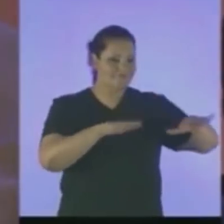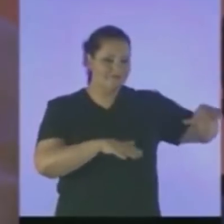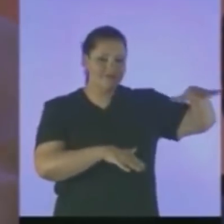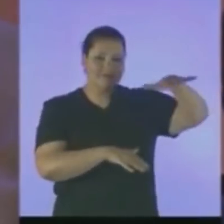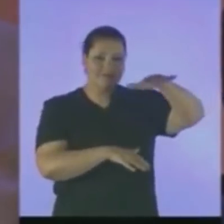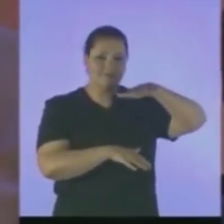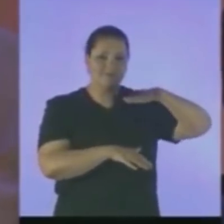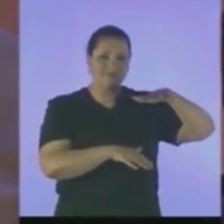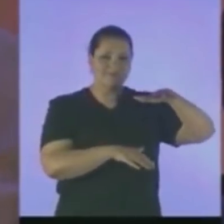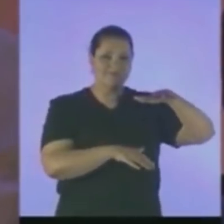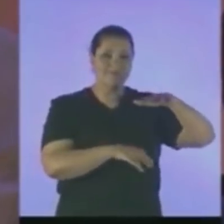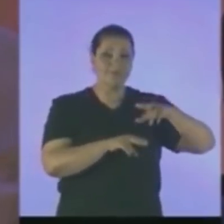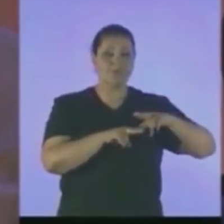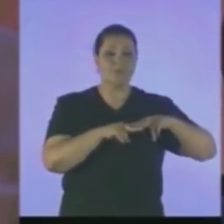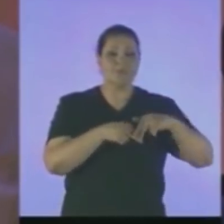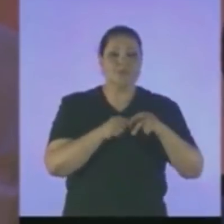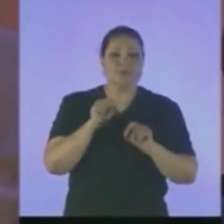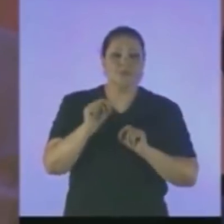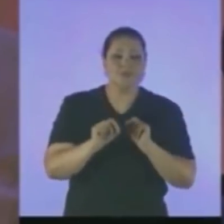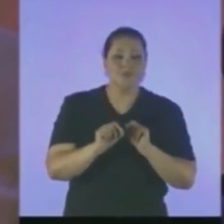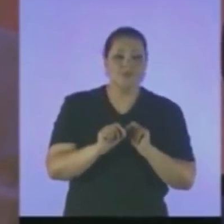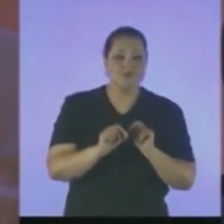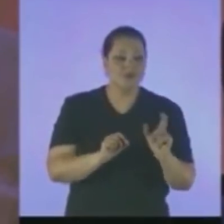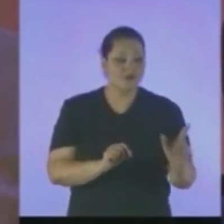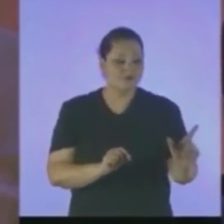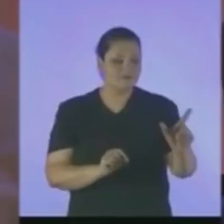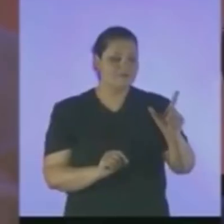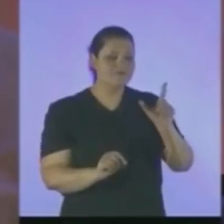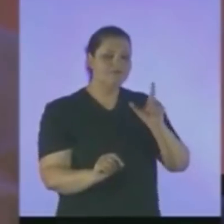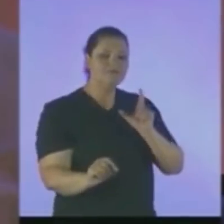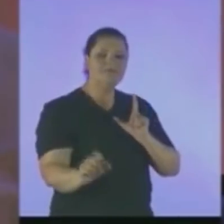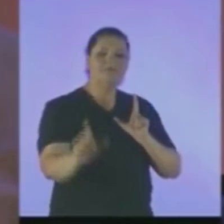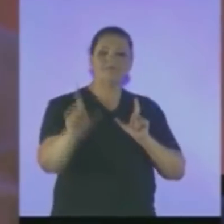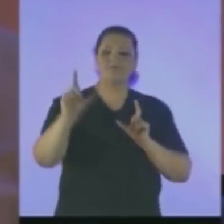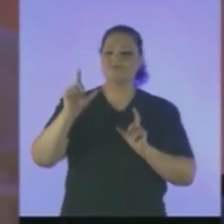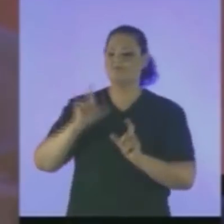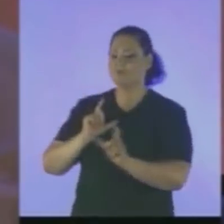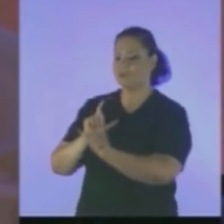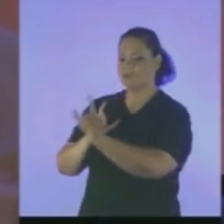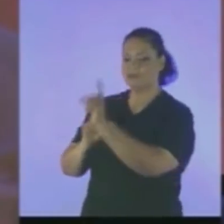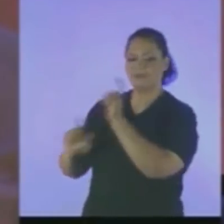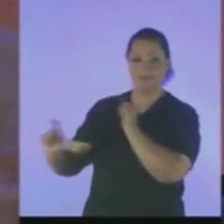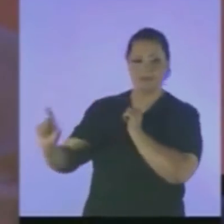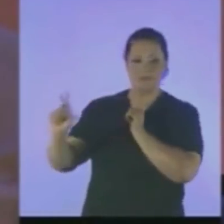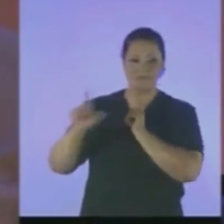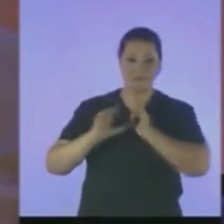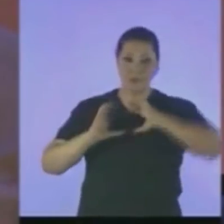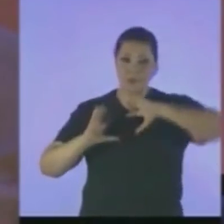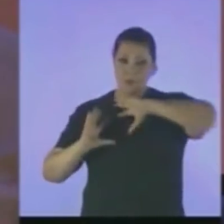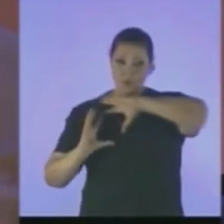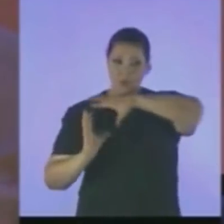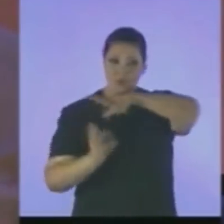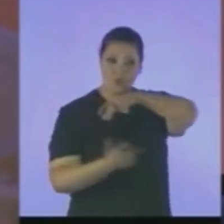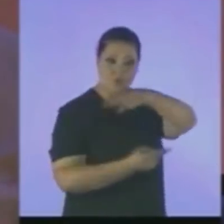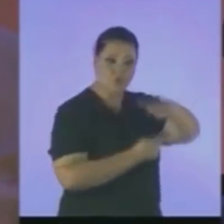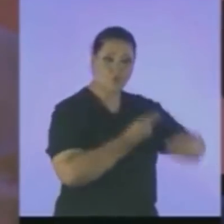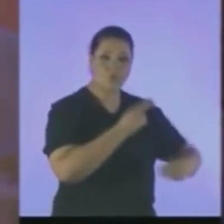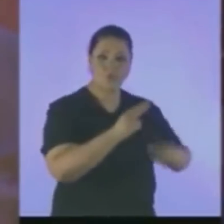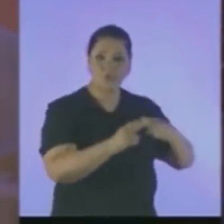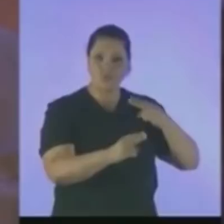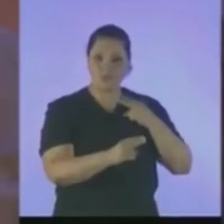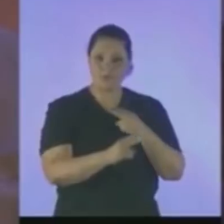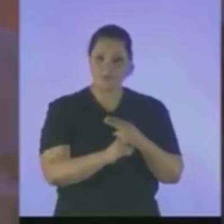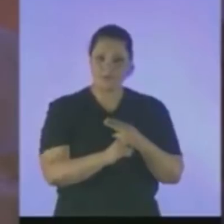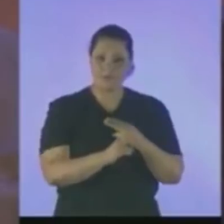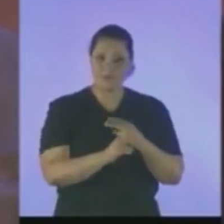levando seus depoimentos A inteligência suprema do universo Mas